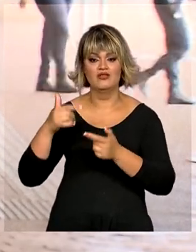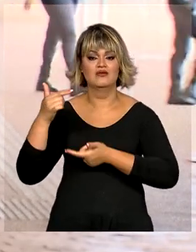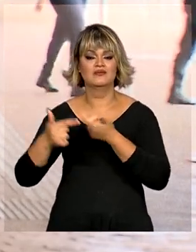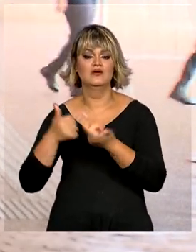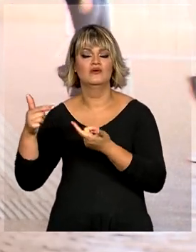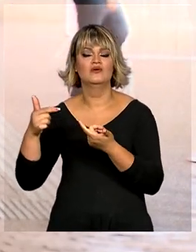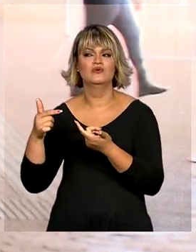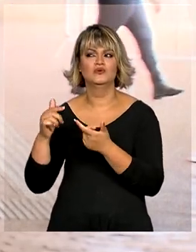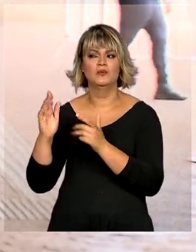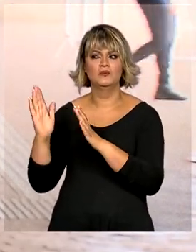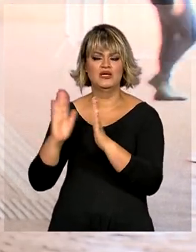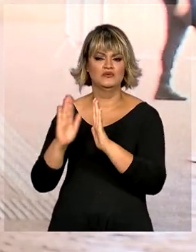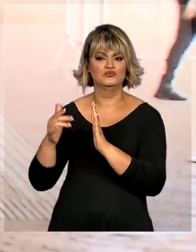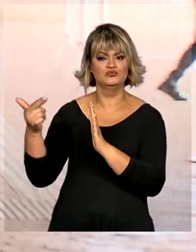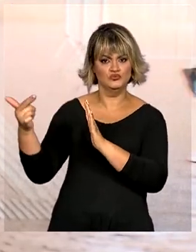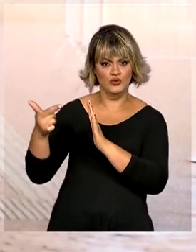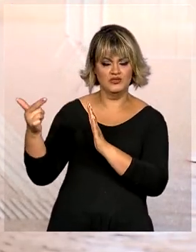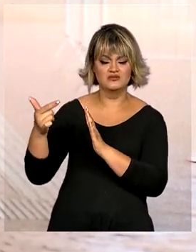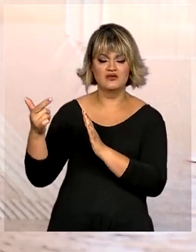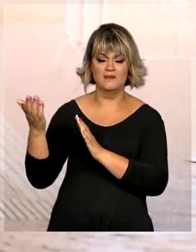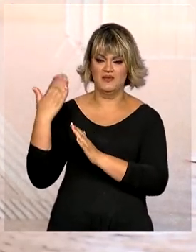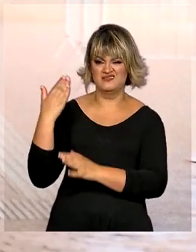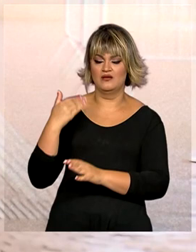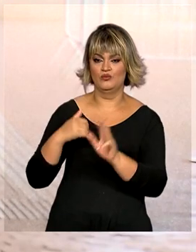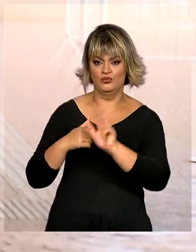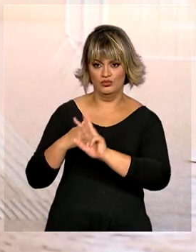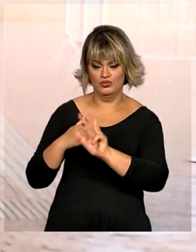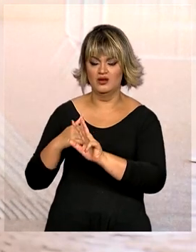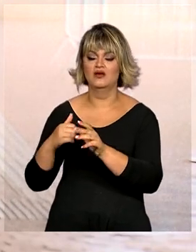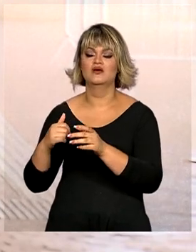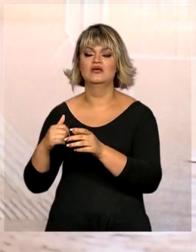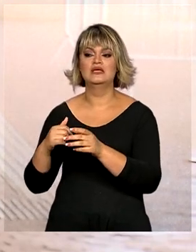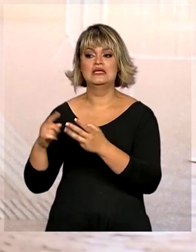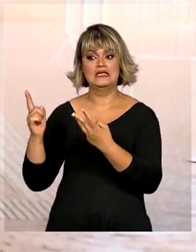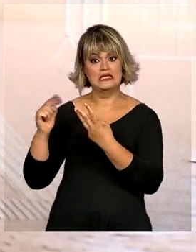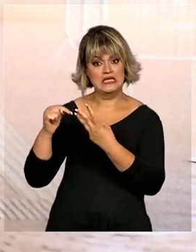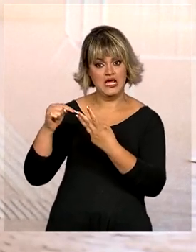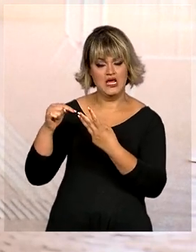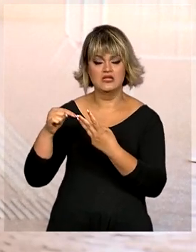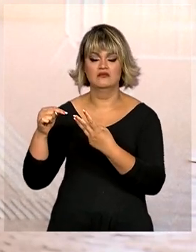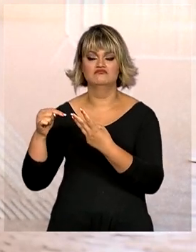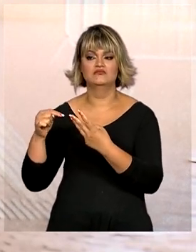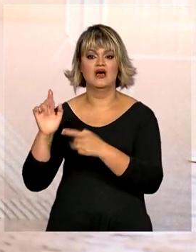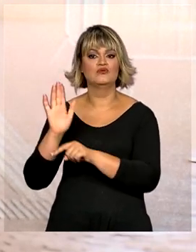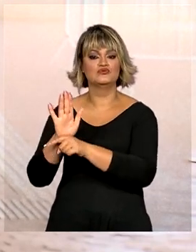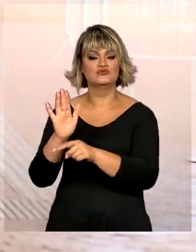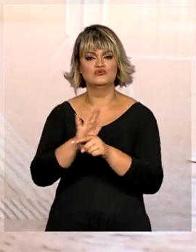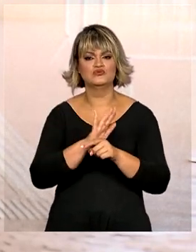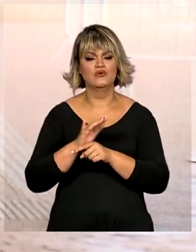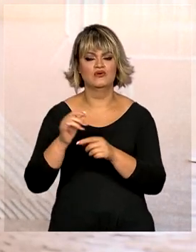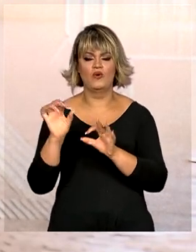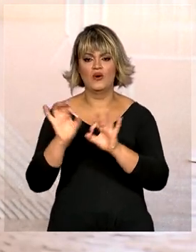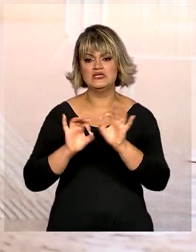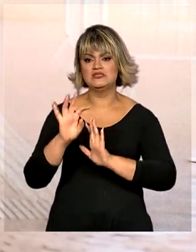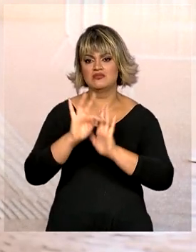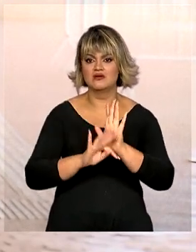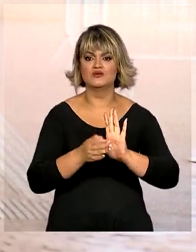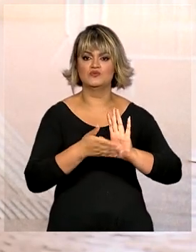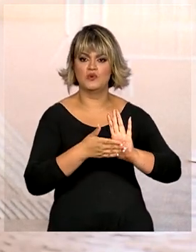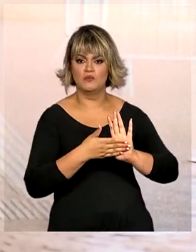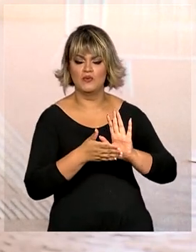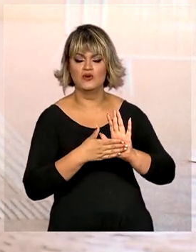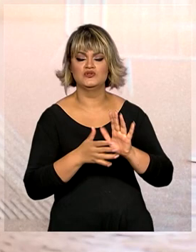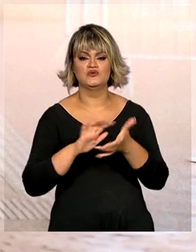parte do segundo mandato do governo Lula e também é dele. Ele contribuiu com textos de propostas